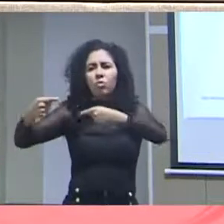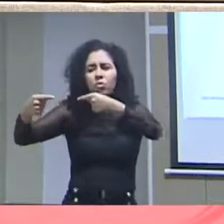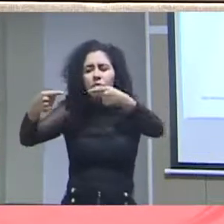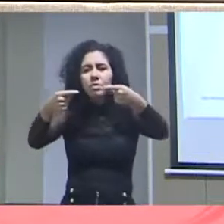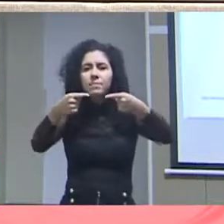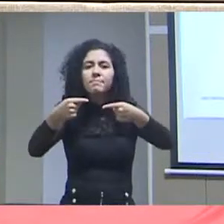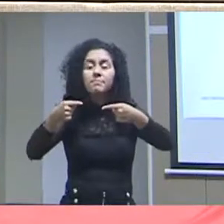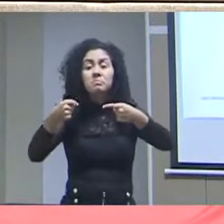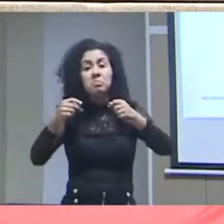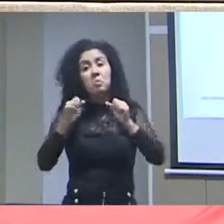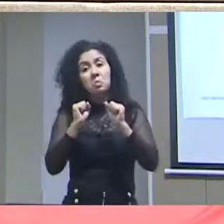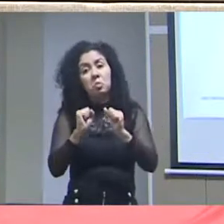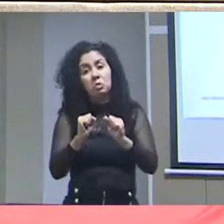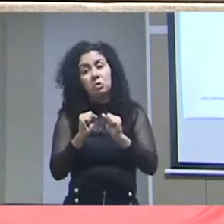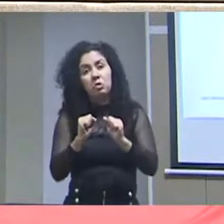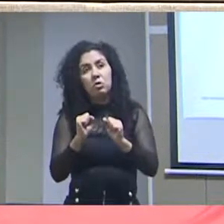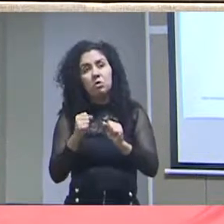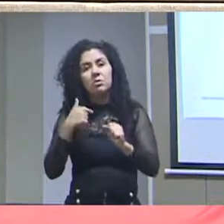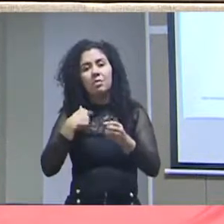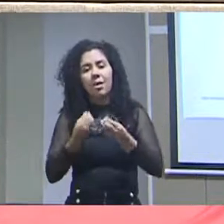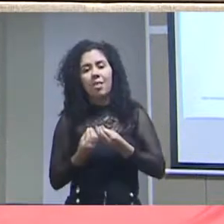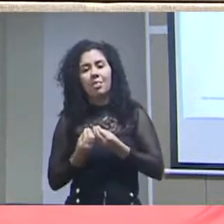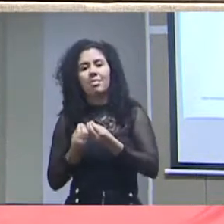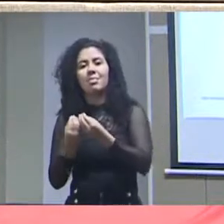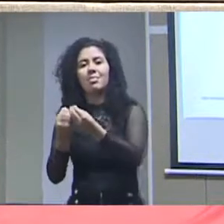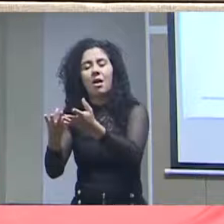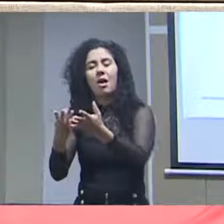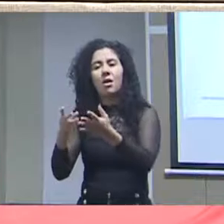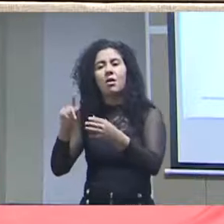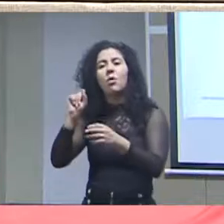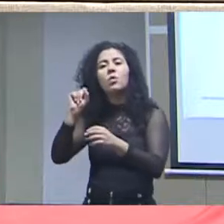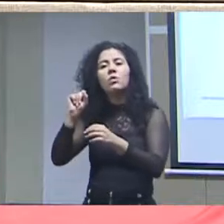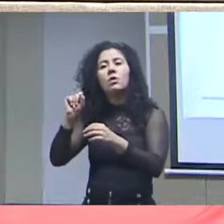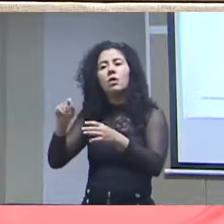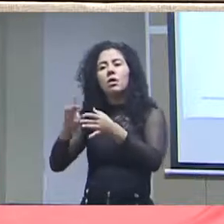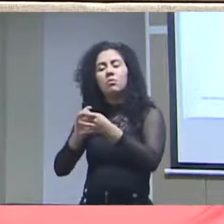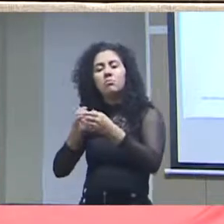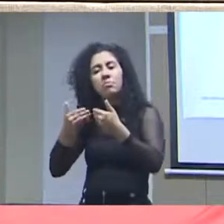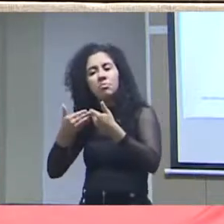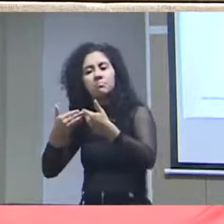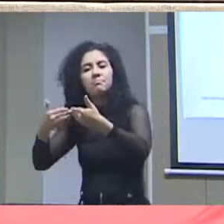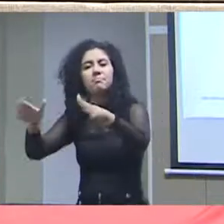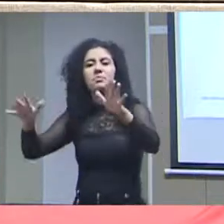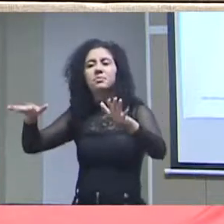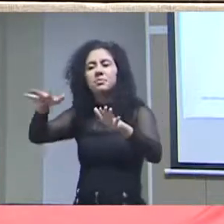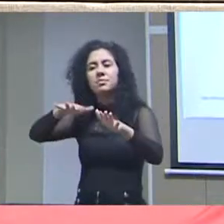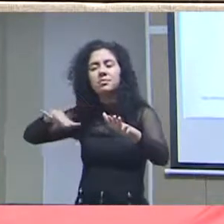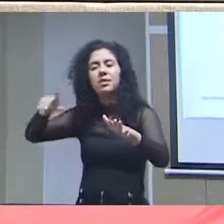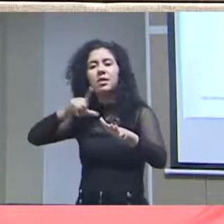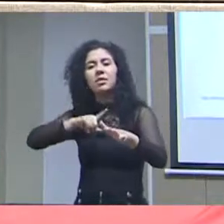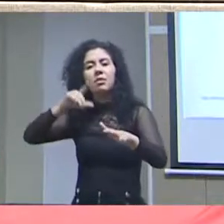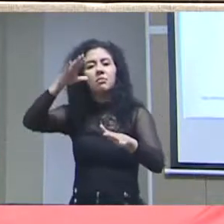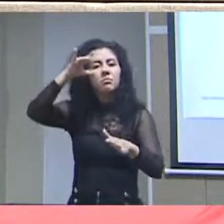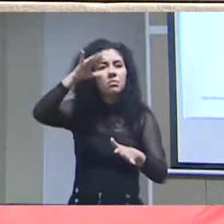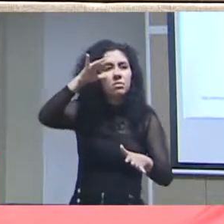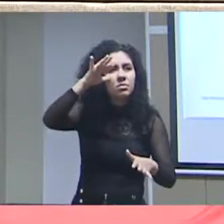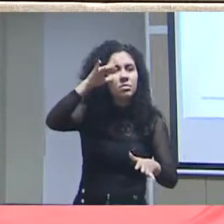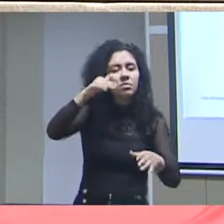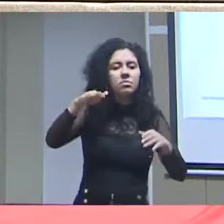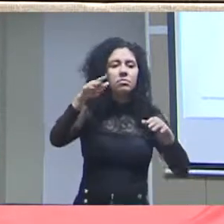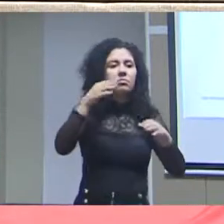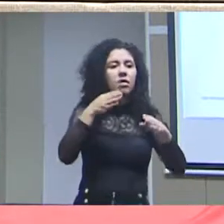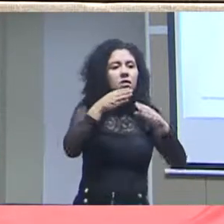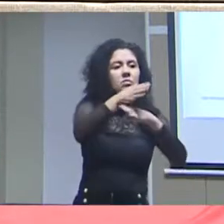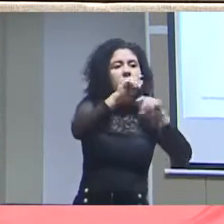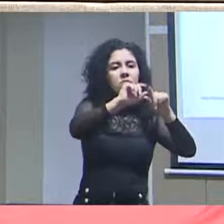visualização, possivelmente, eu garantiria a democratização dos dados e tornaria essa apropriação social da informação menos